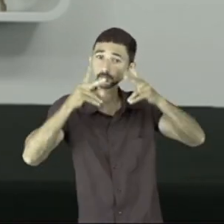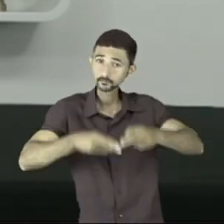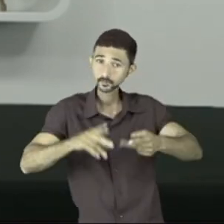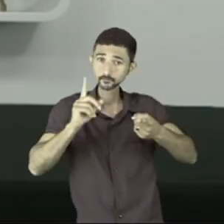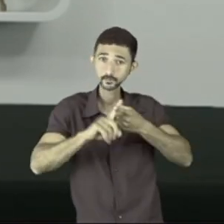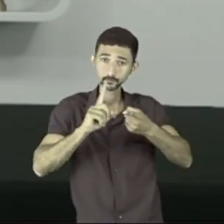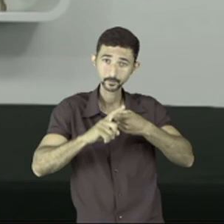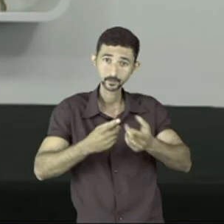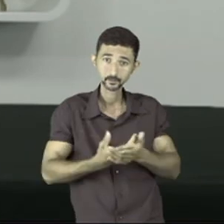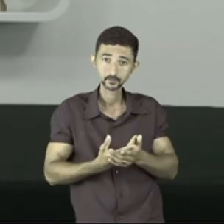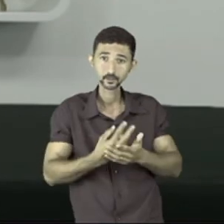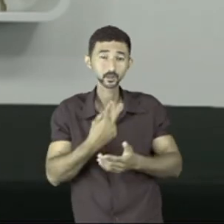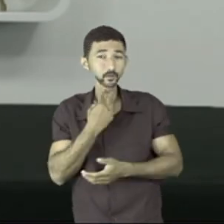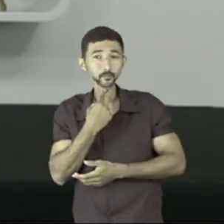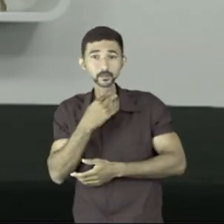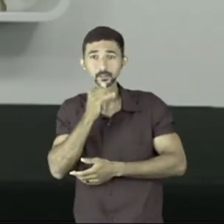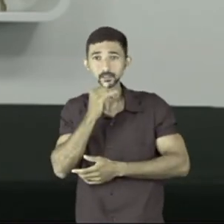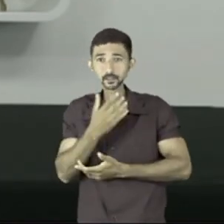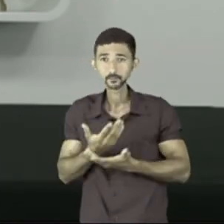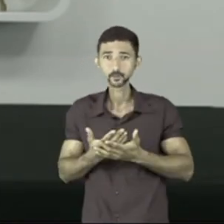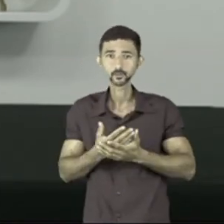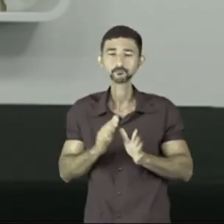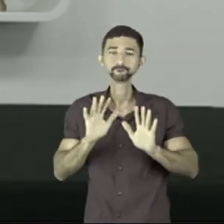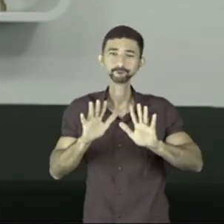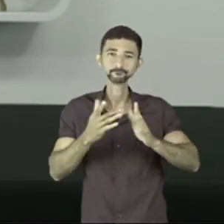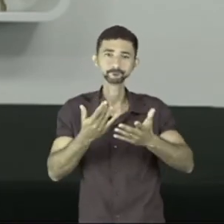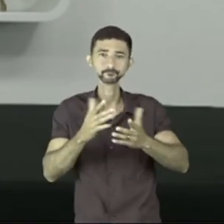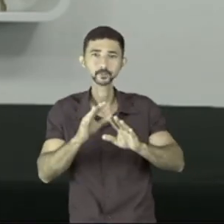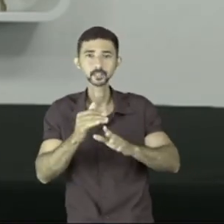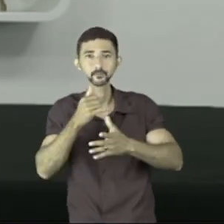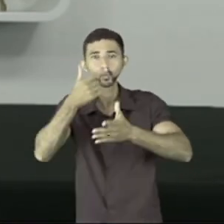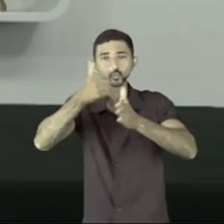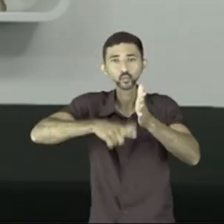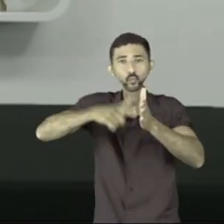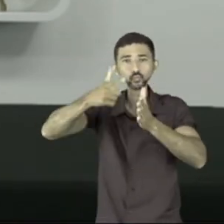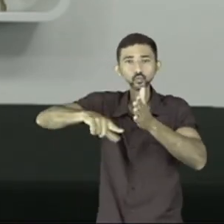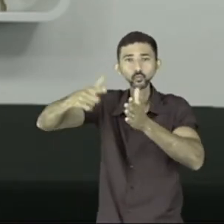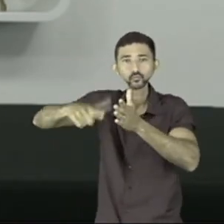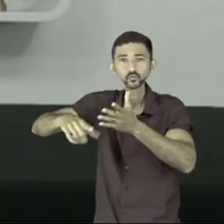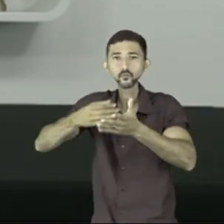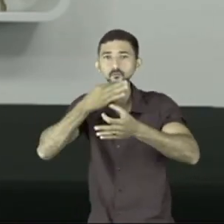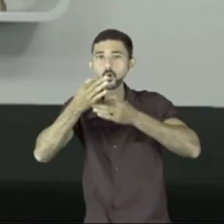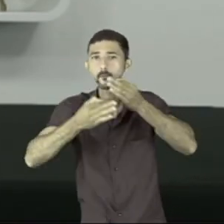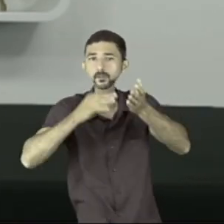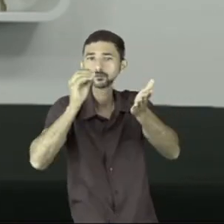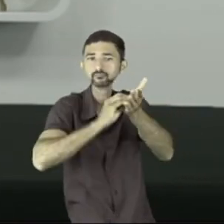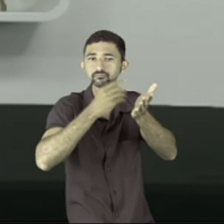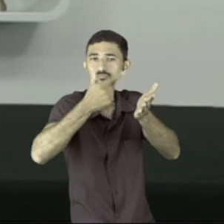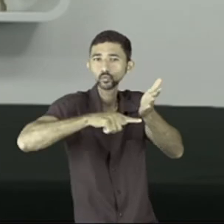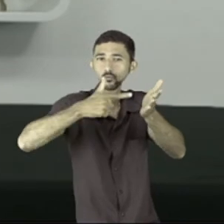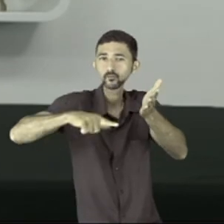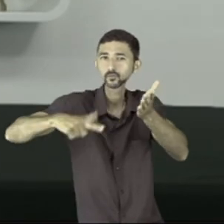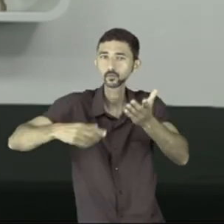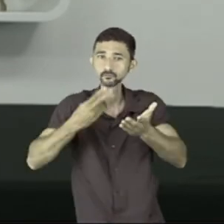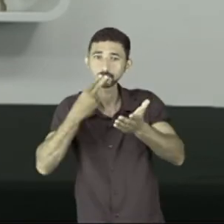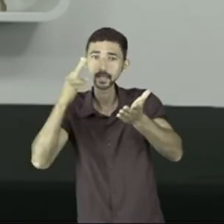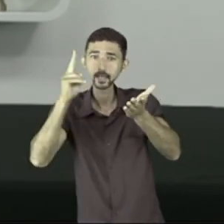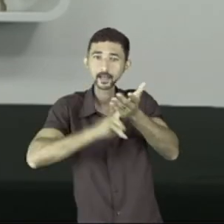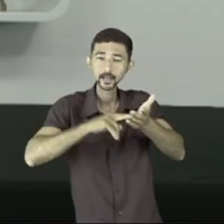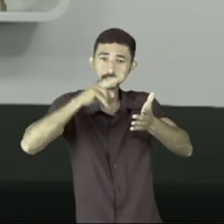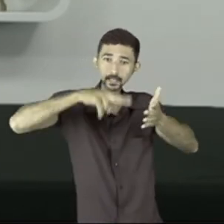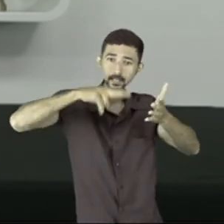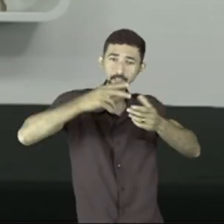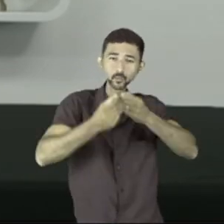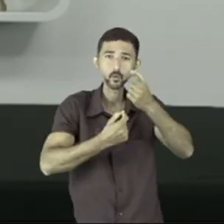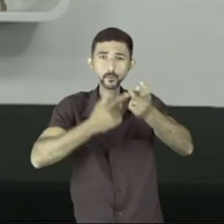mesma coisa você não pode ficar por exemplo repetindo argumentos na hora em que você viu a carta do leitor